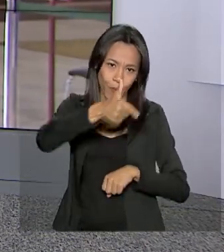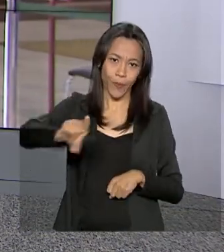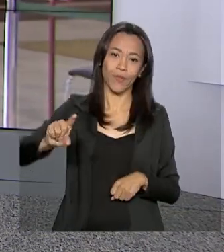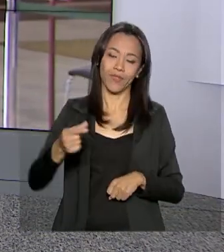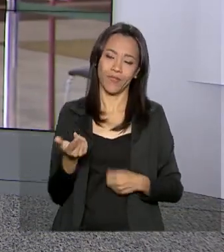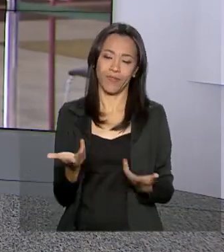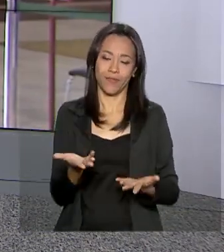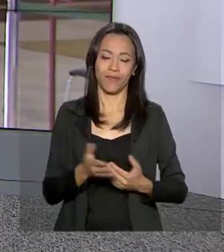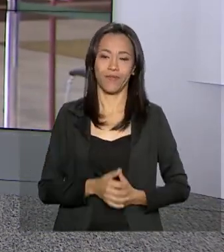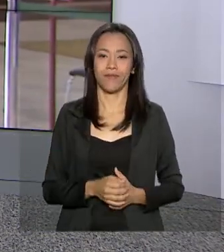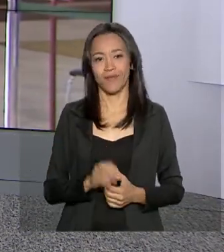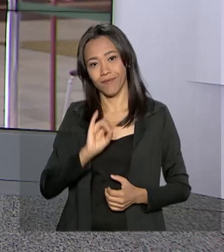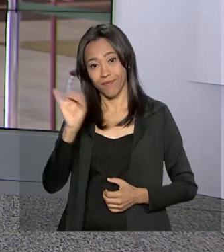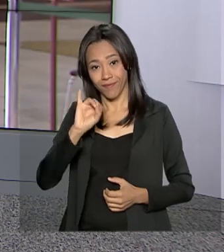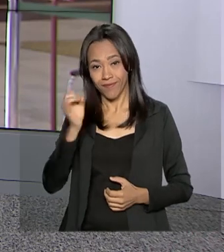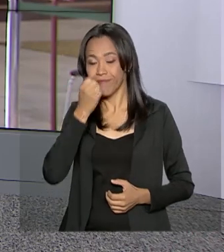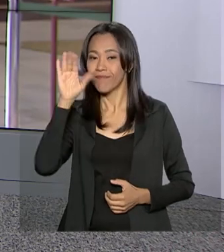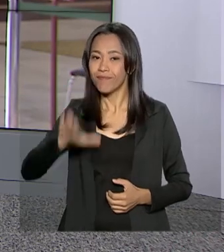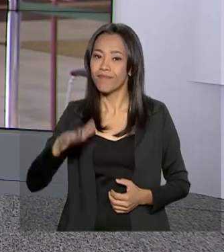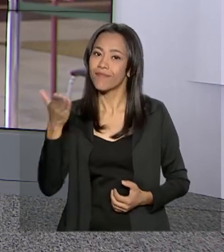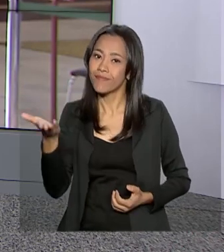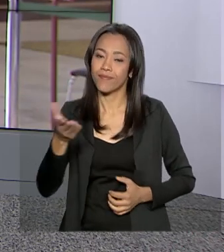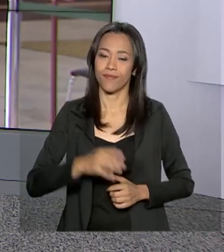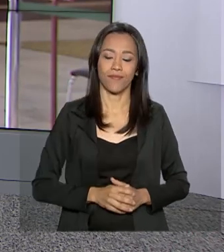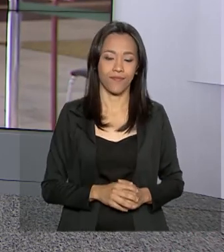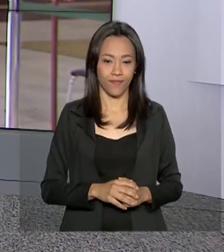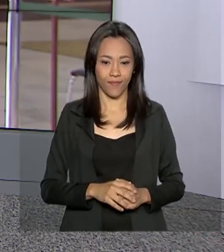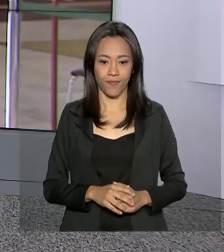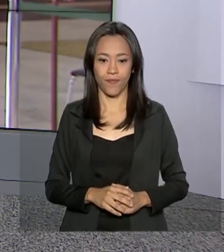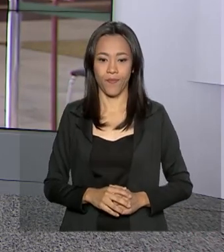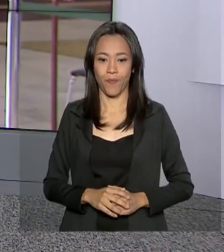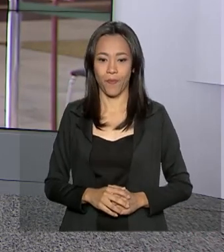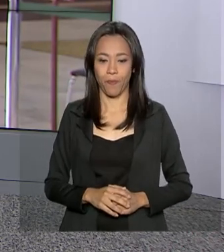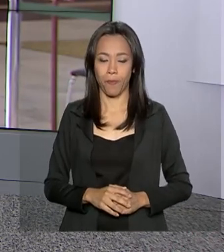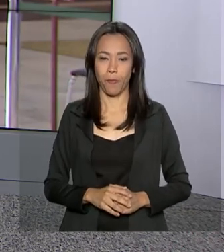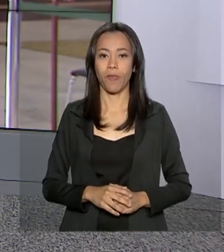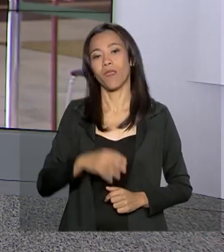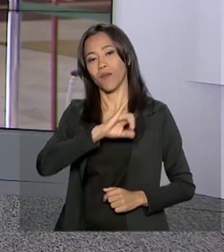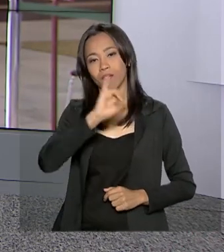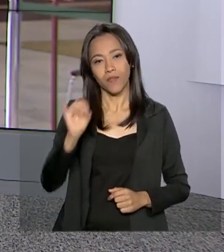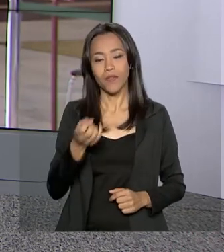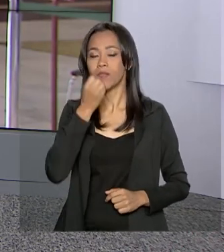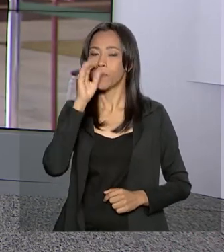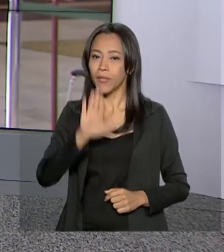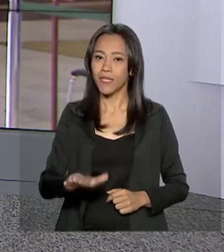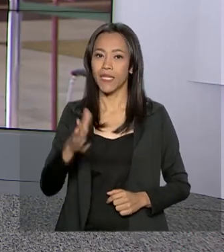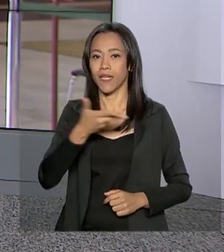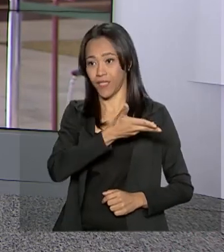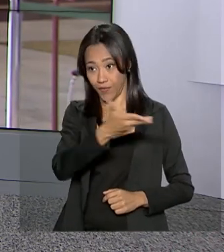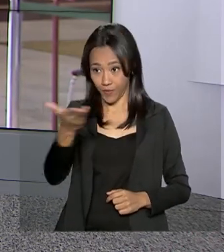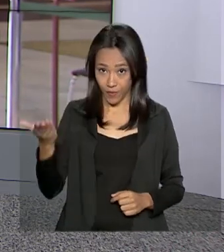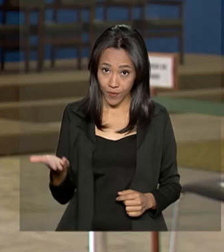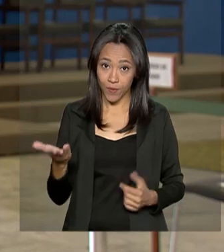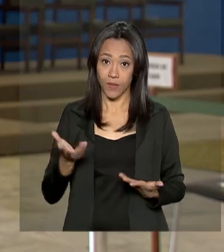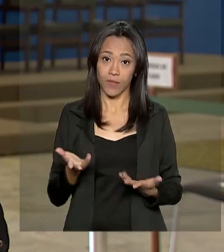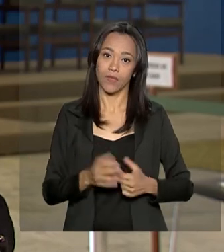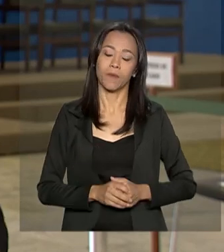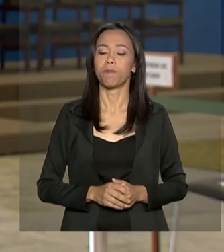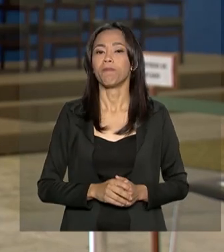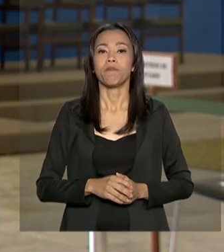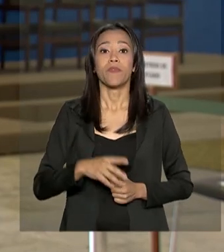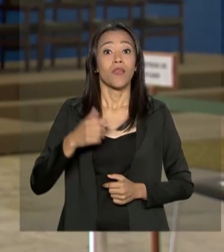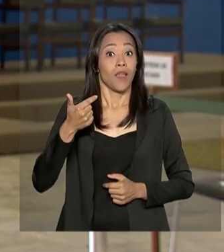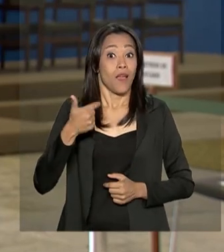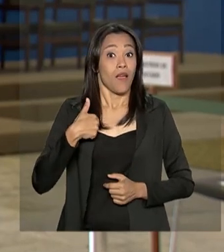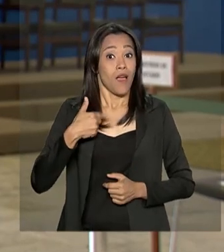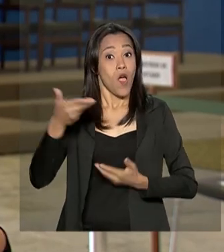para a gente. Oi, Gabriela, boa tarde para você. Olá, Roberto, boa tarde. Uma boa tarde a todos. Olha, dessa